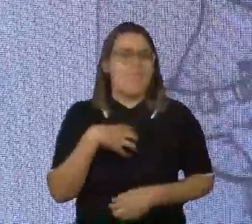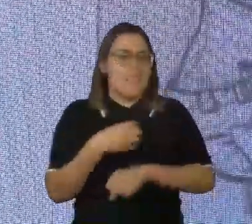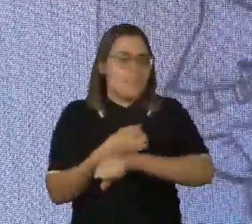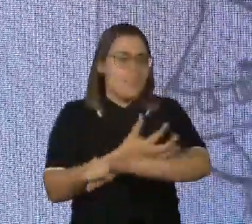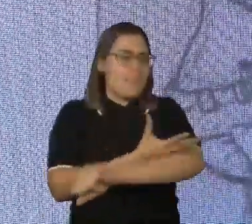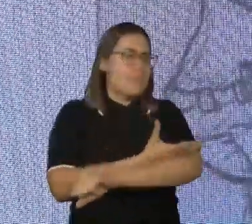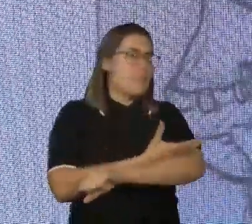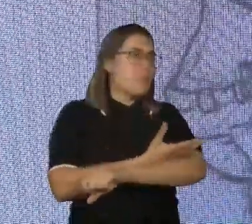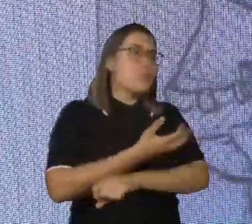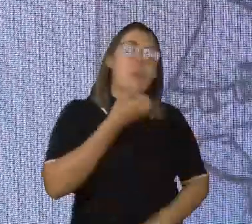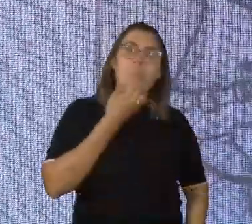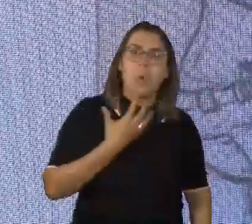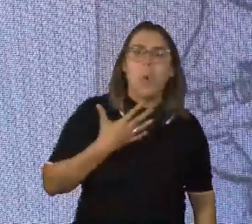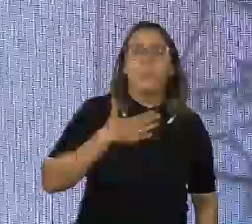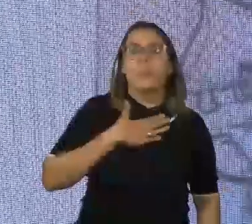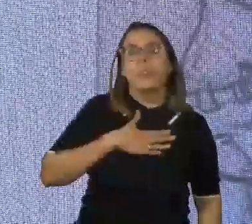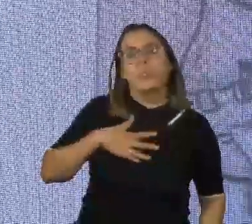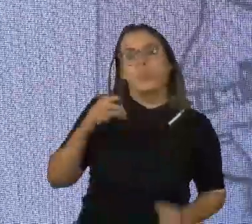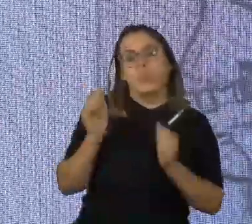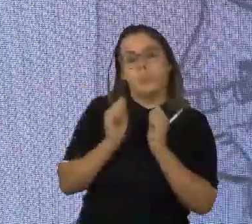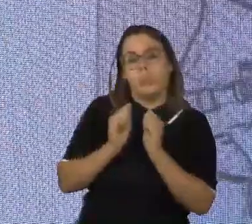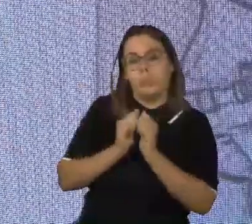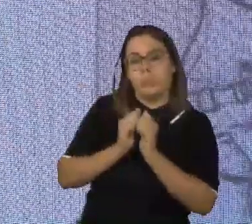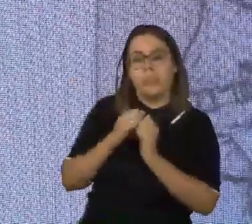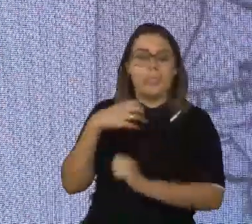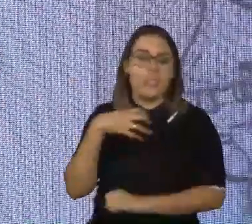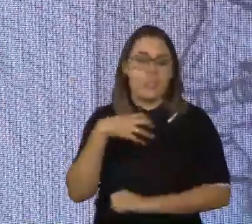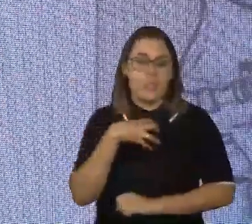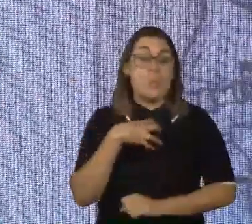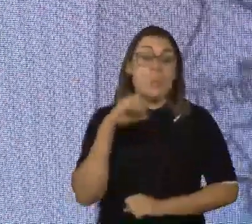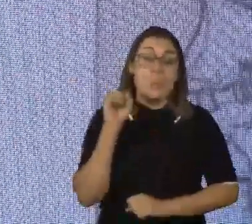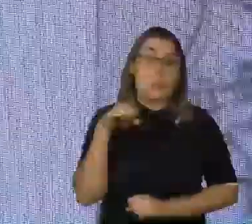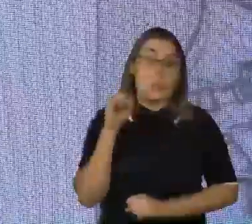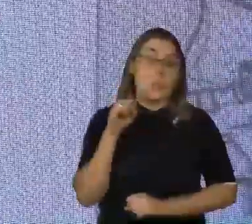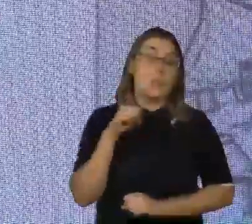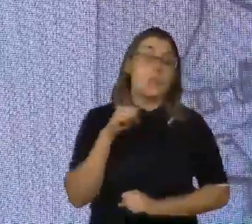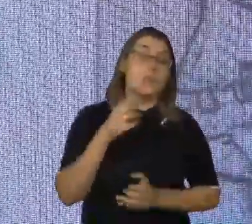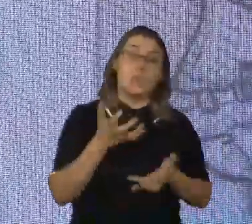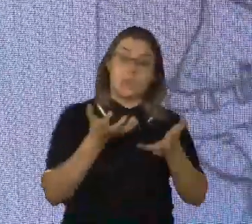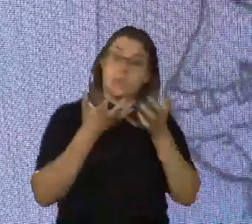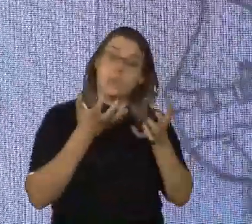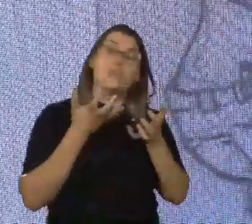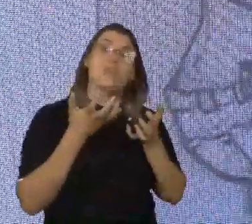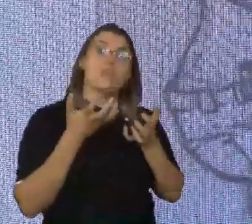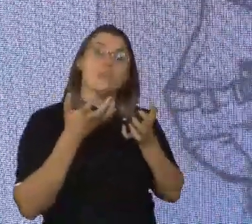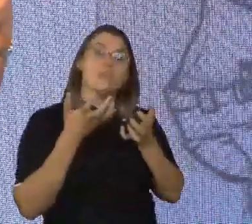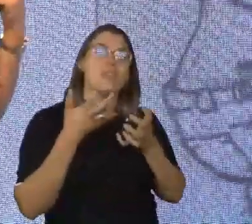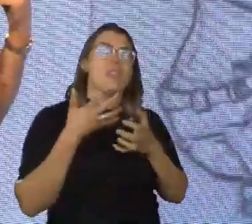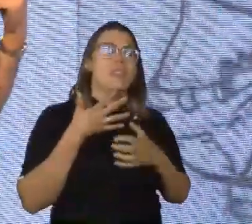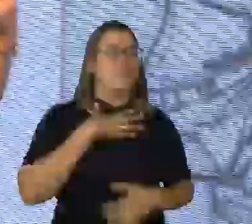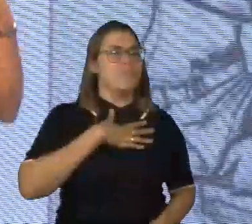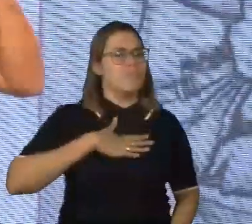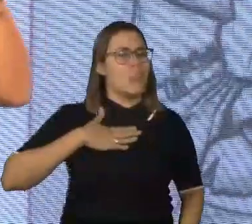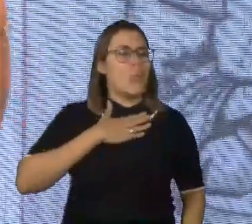gostoso, que é prazeroso estar com essa outra pessoa, que eu sinto sim um desejo enorme quando mexem no meu corpo,